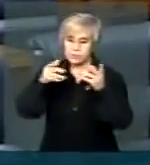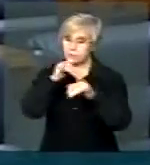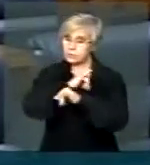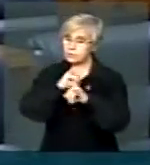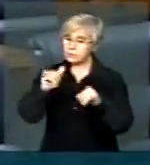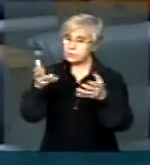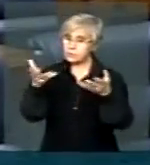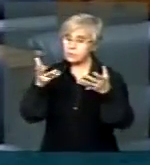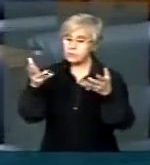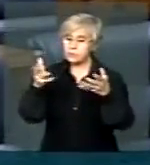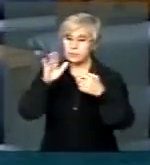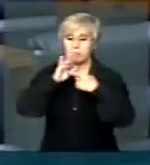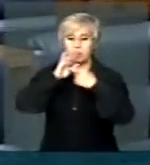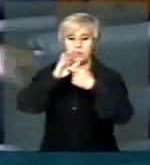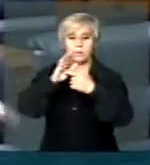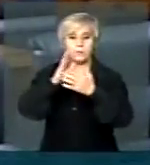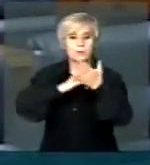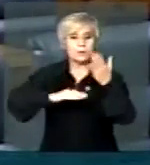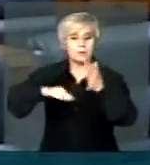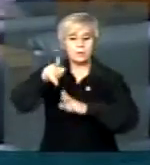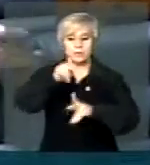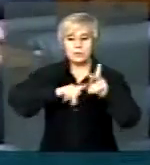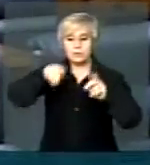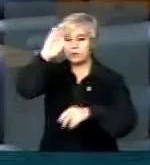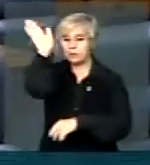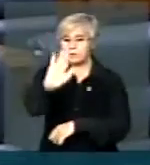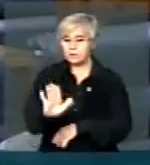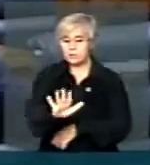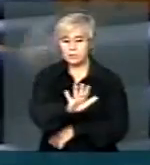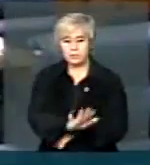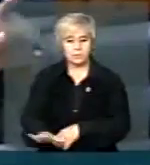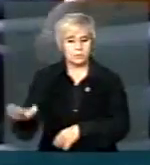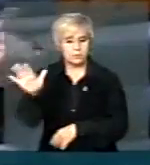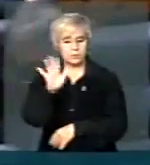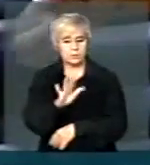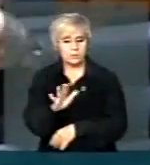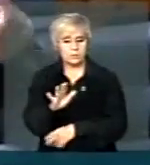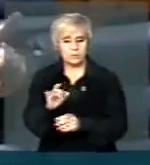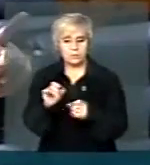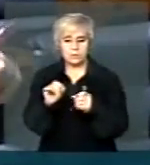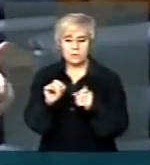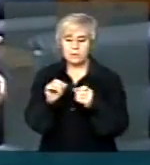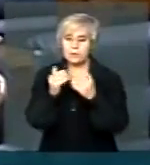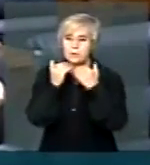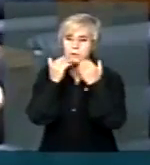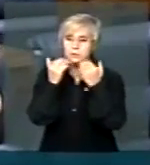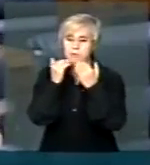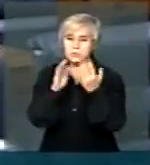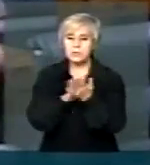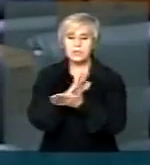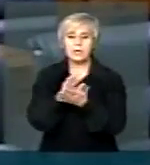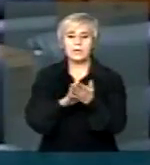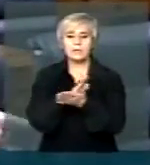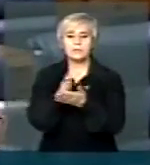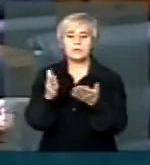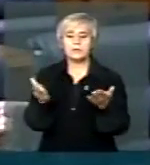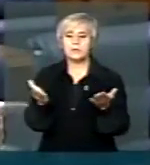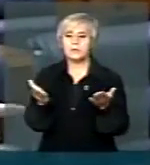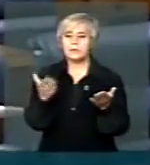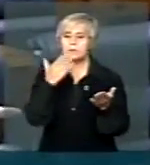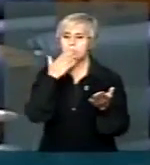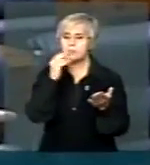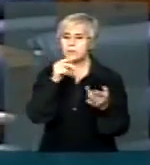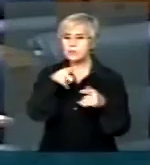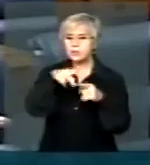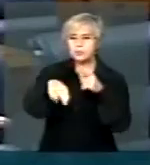ele quer atingir o seu eleitor, o seu Estado. E não faz nenhum sentido, Sr. Presidente, esse tipo de